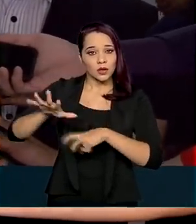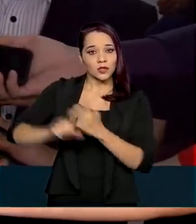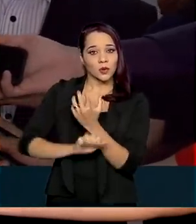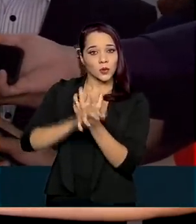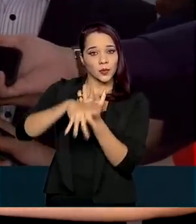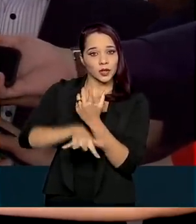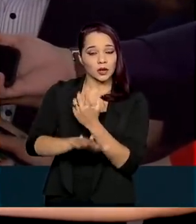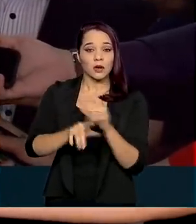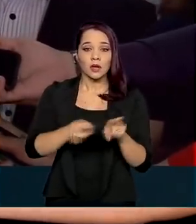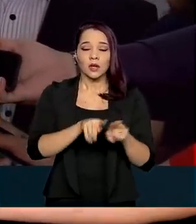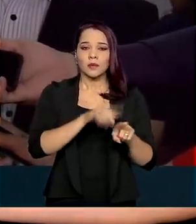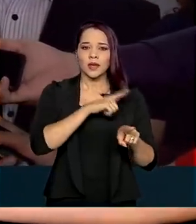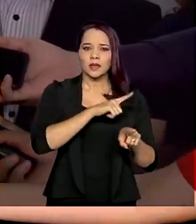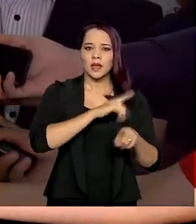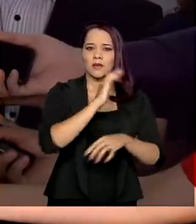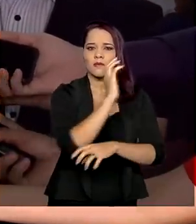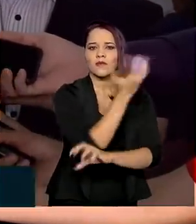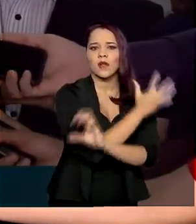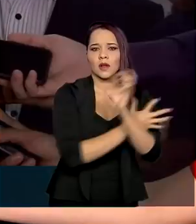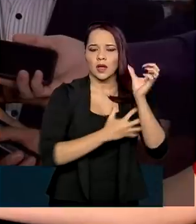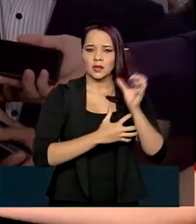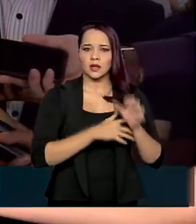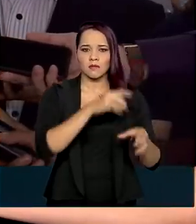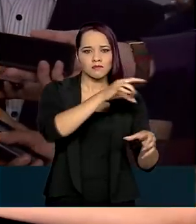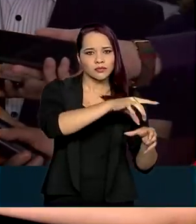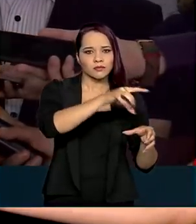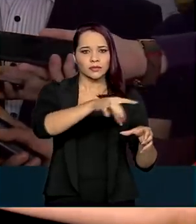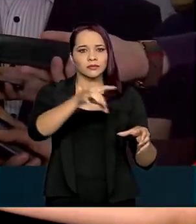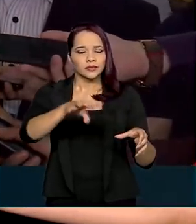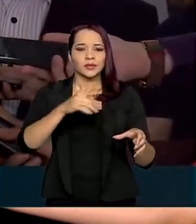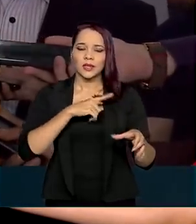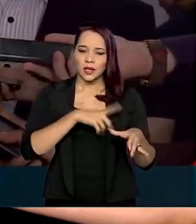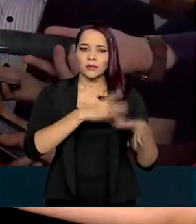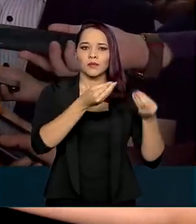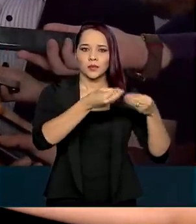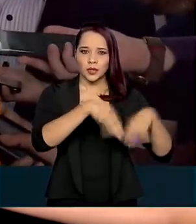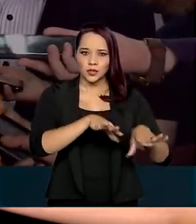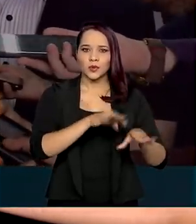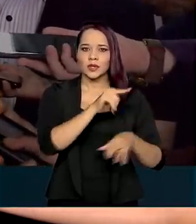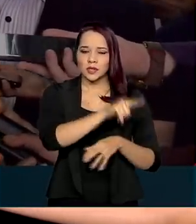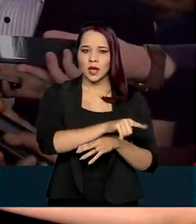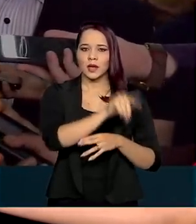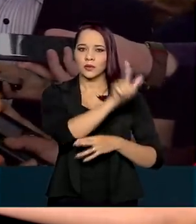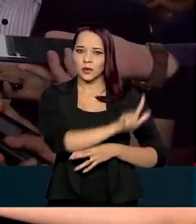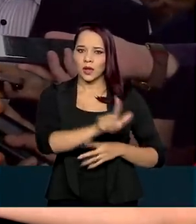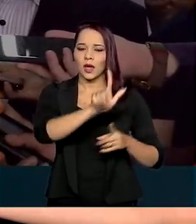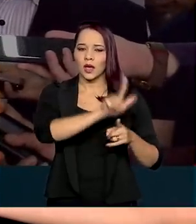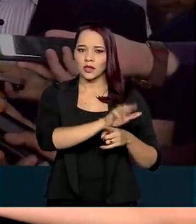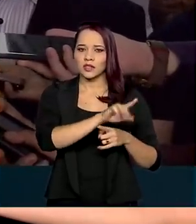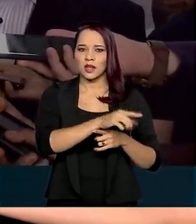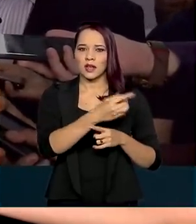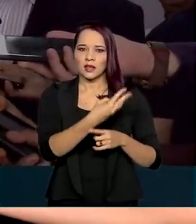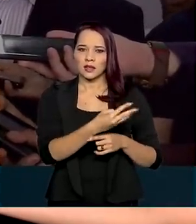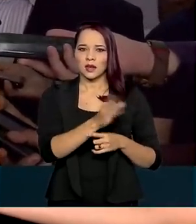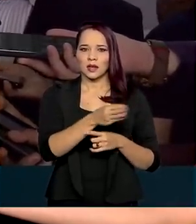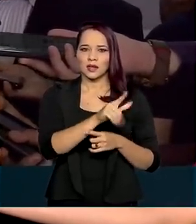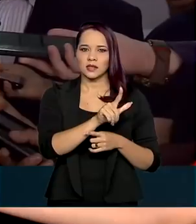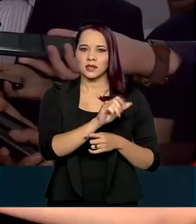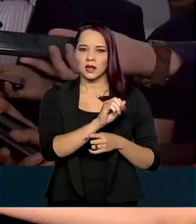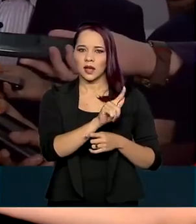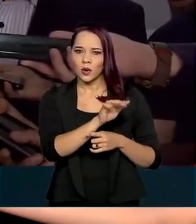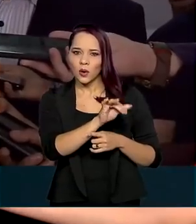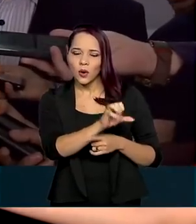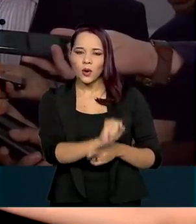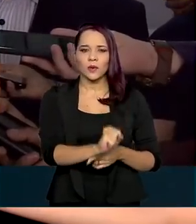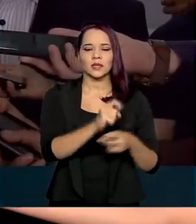Nós tivemos produtores de florestas plantadas que tiveram grandes prejuízos na costa leste, Três Lagoas, Inocência,